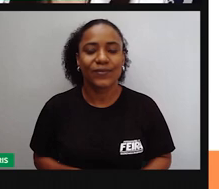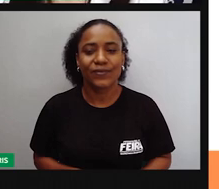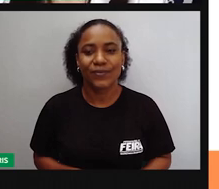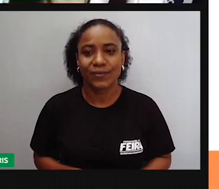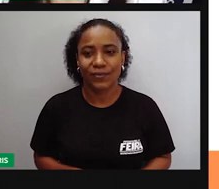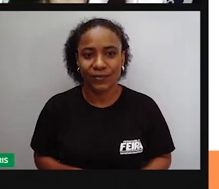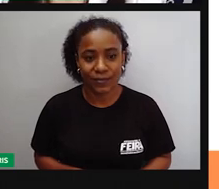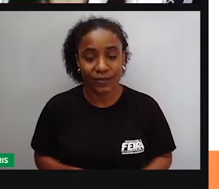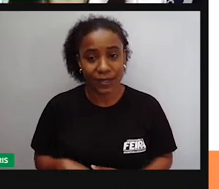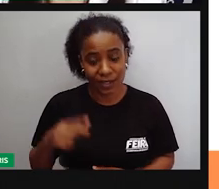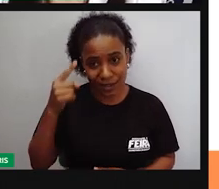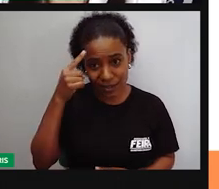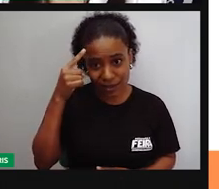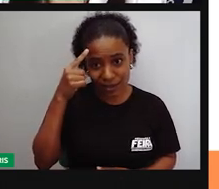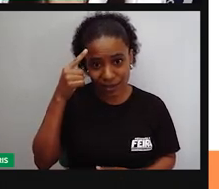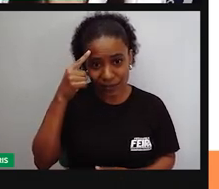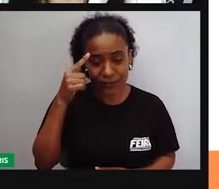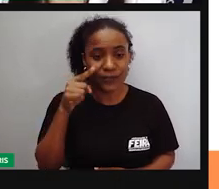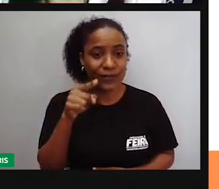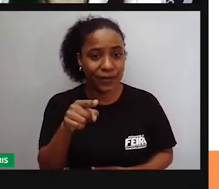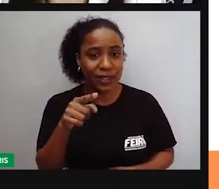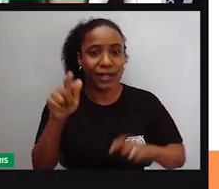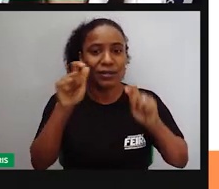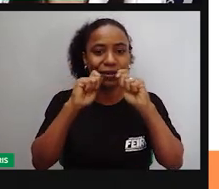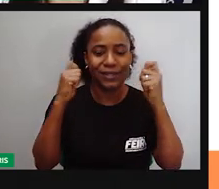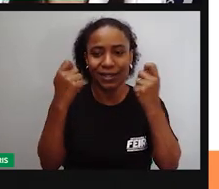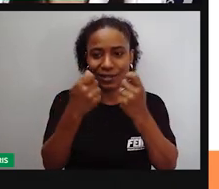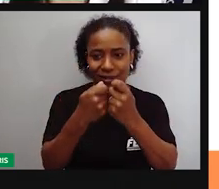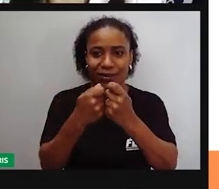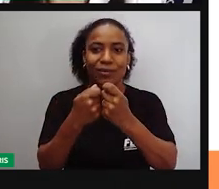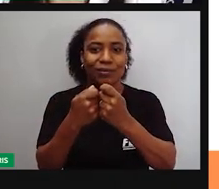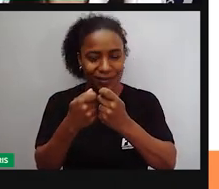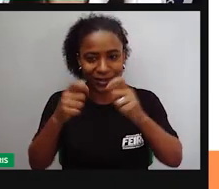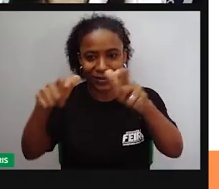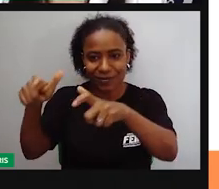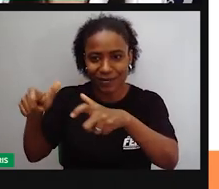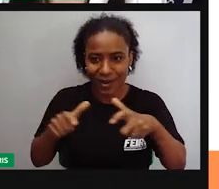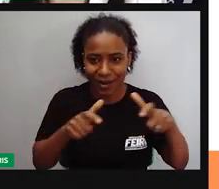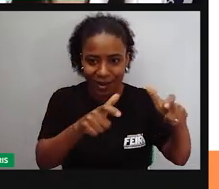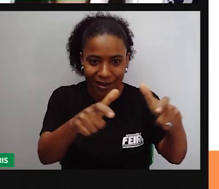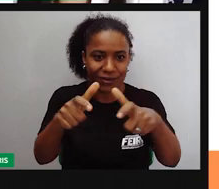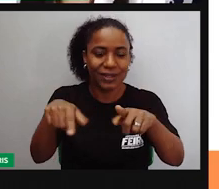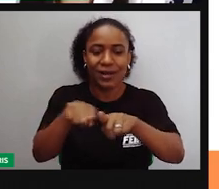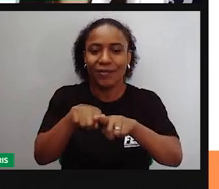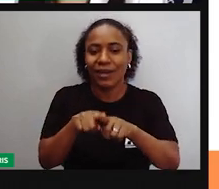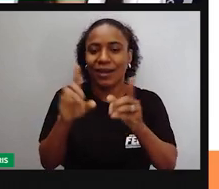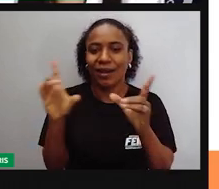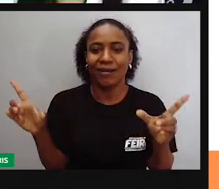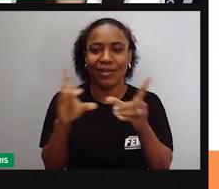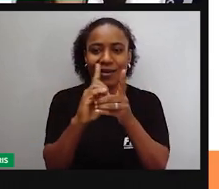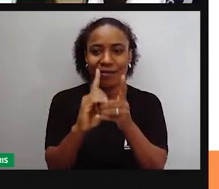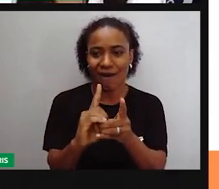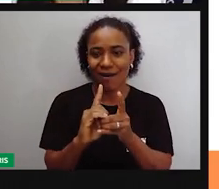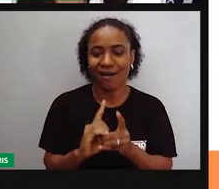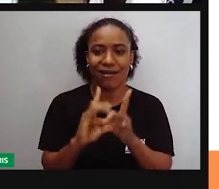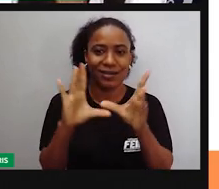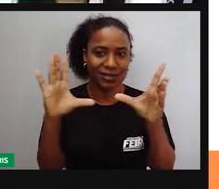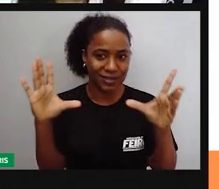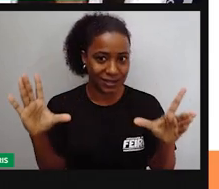E aí as associações de barra e a democracia, né? Elas estão aí atreladas. Elas estão